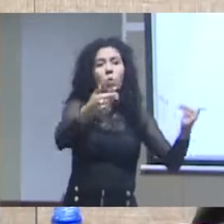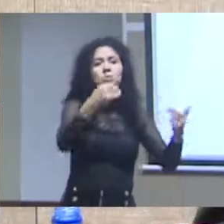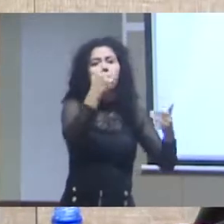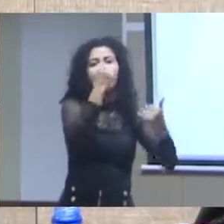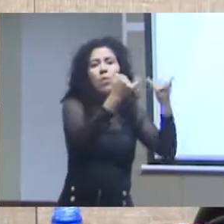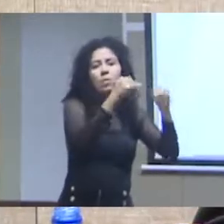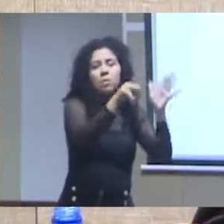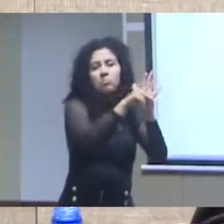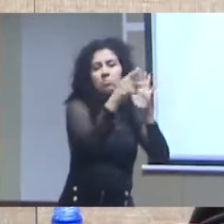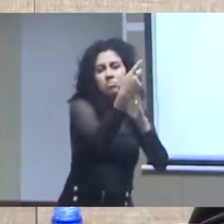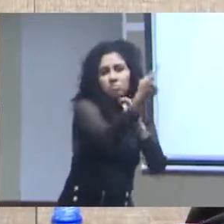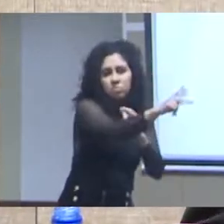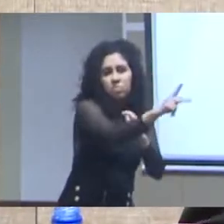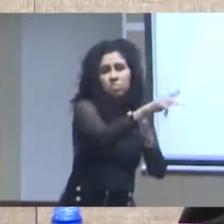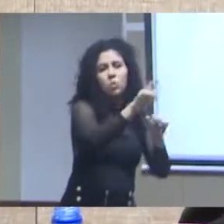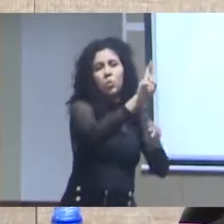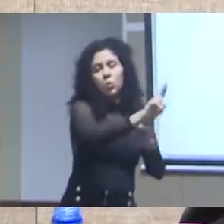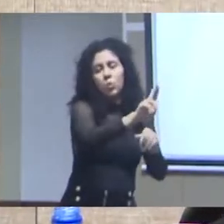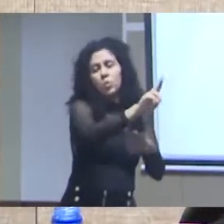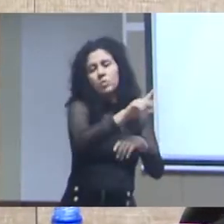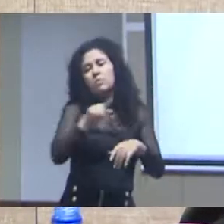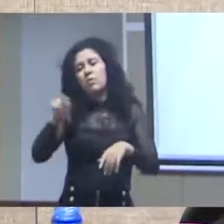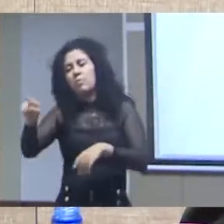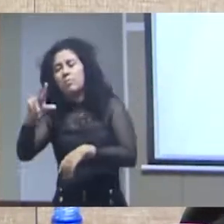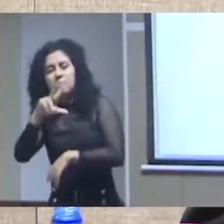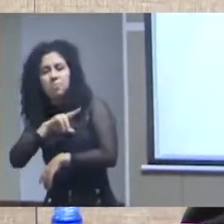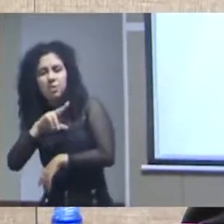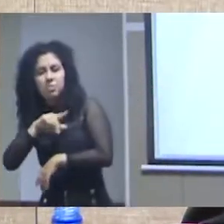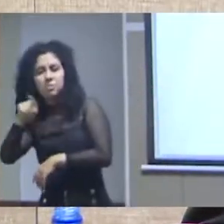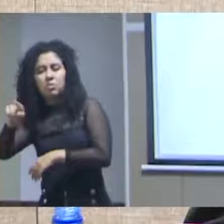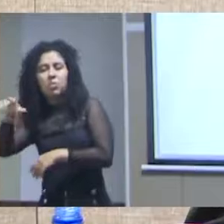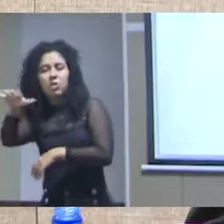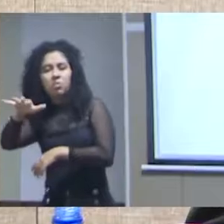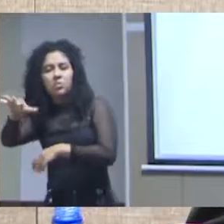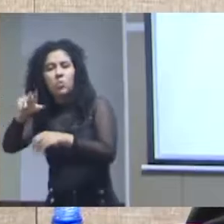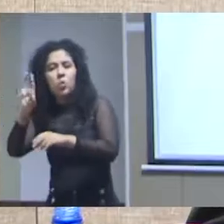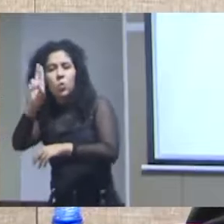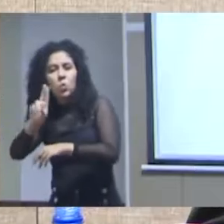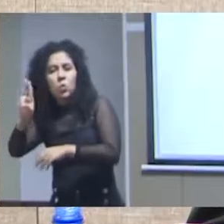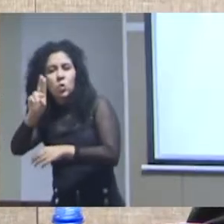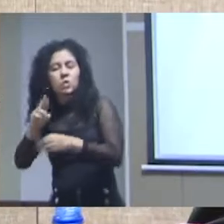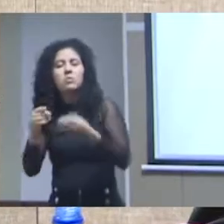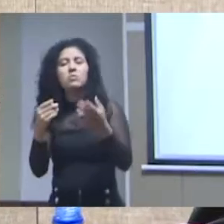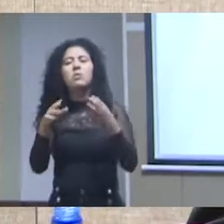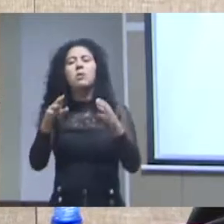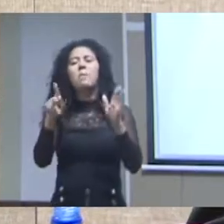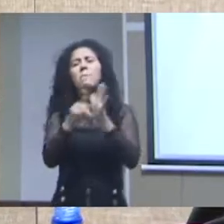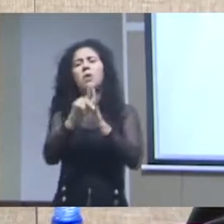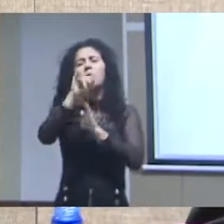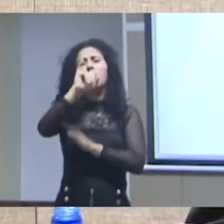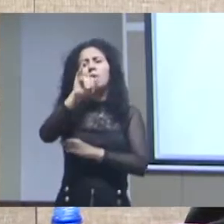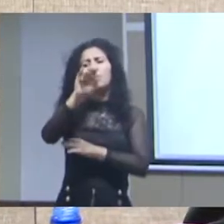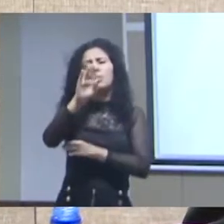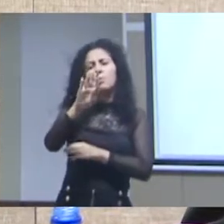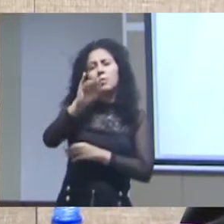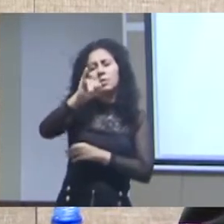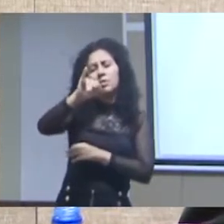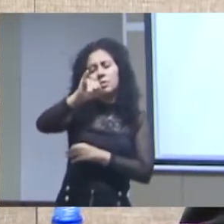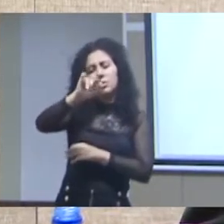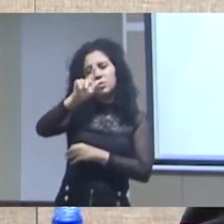Botânico IBICT mas eu gostaria de acrescentar uma questão relevante